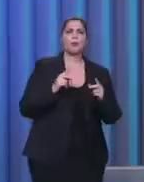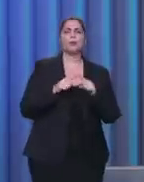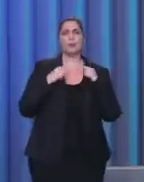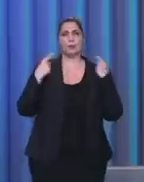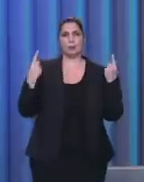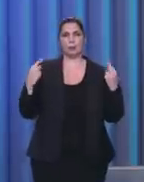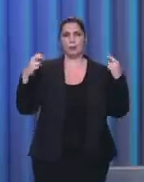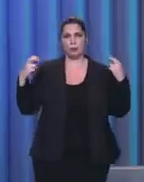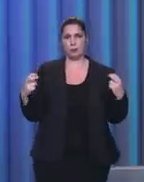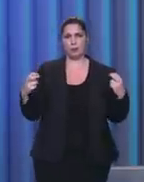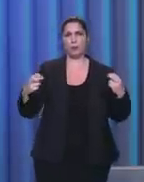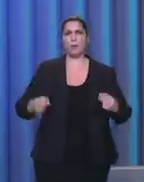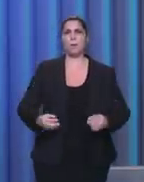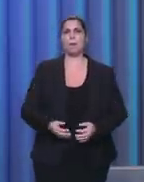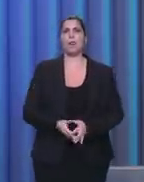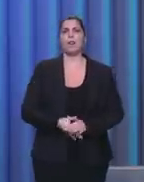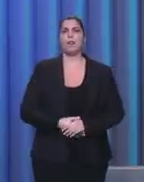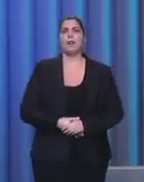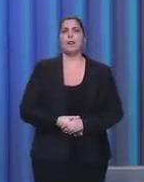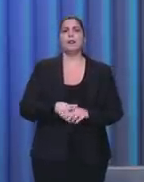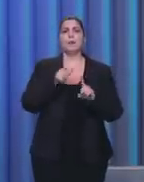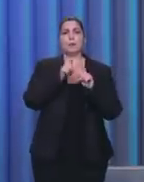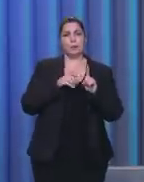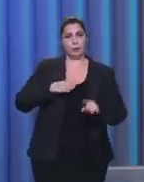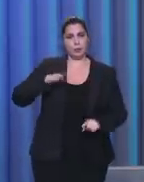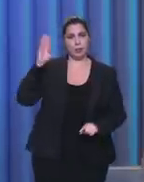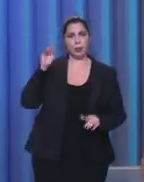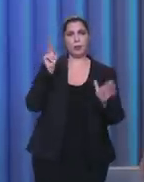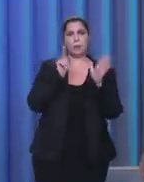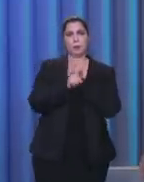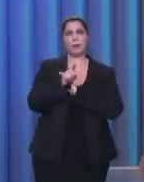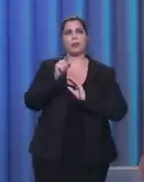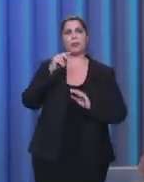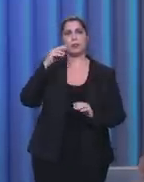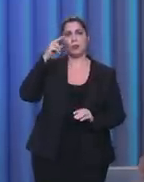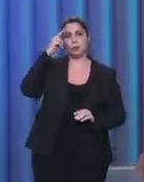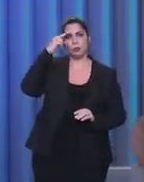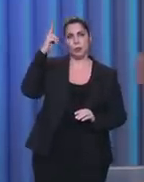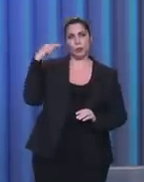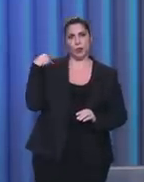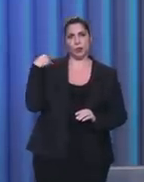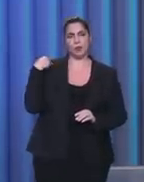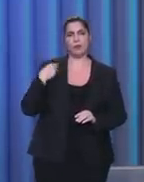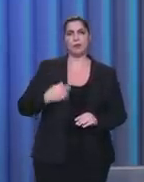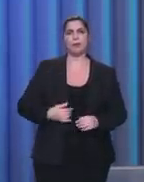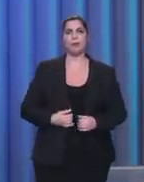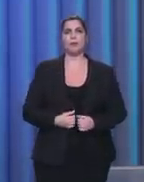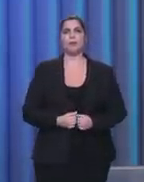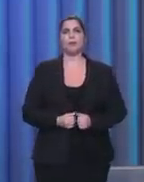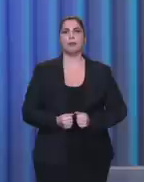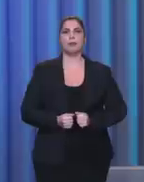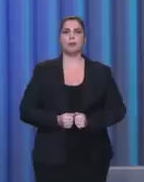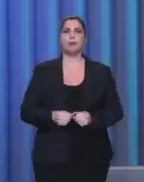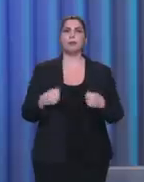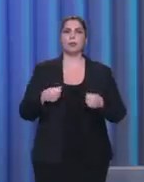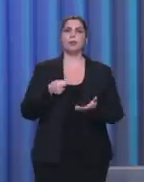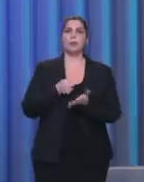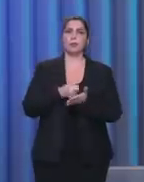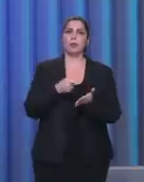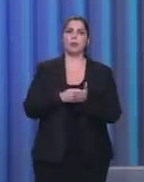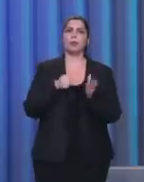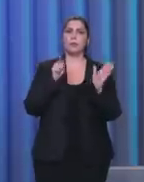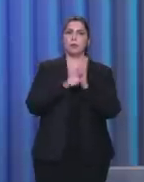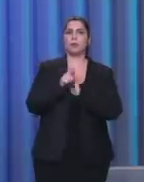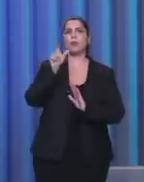A próxima candidata a fazer pergunta é a candidata Soraya Tronik. Candidata, a sua pergunta tem que ser obrigatoriamente ao